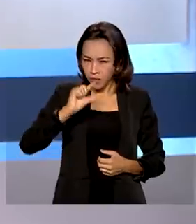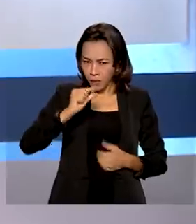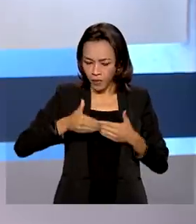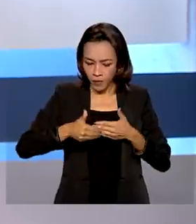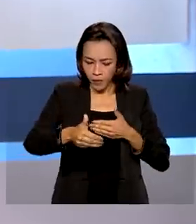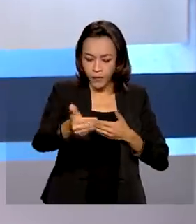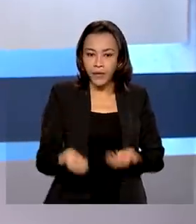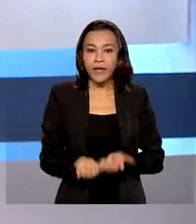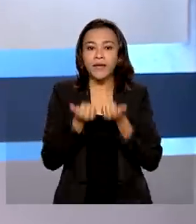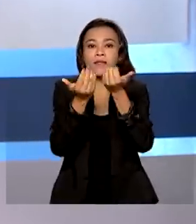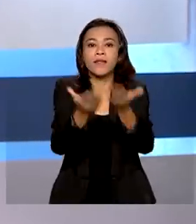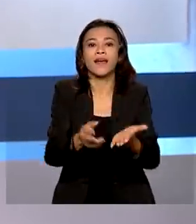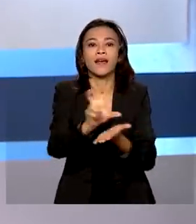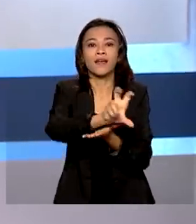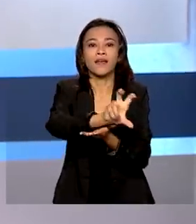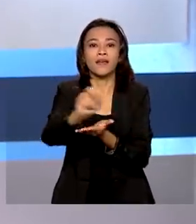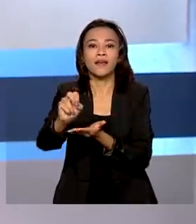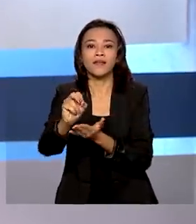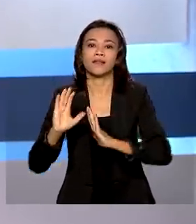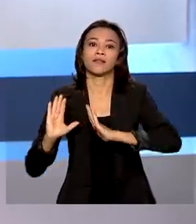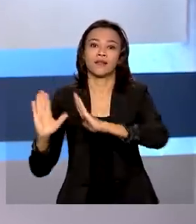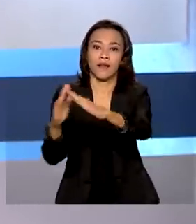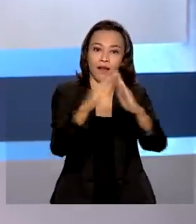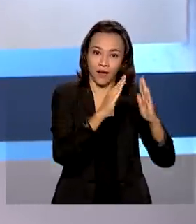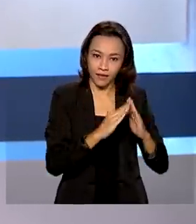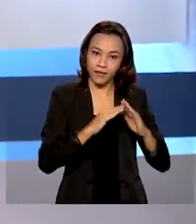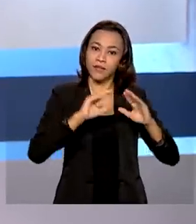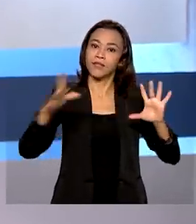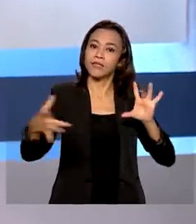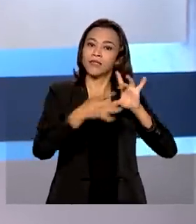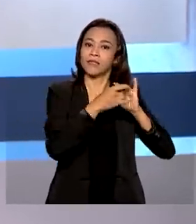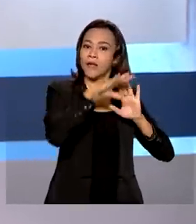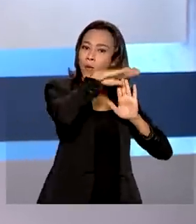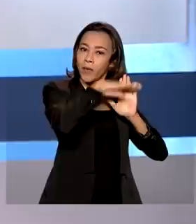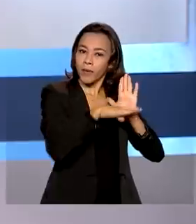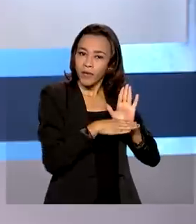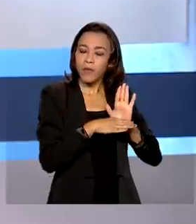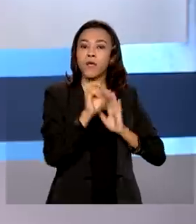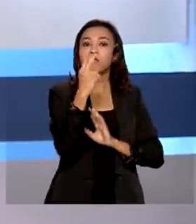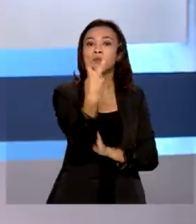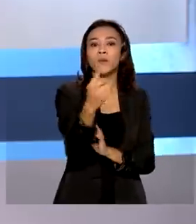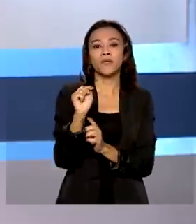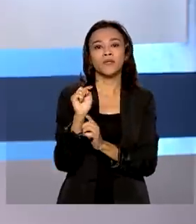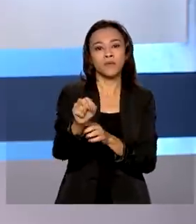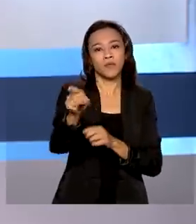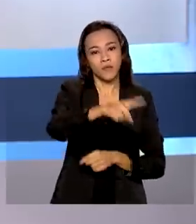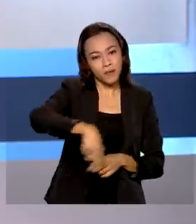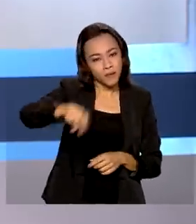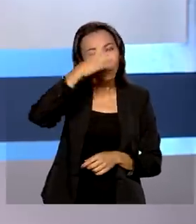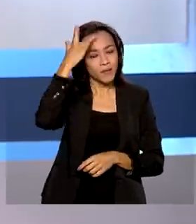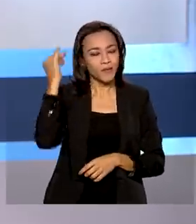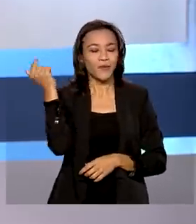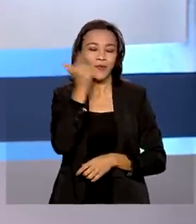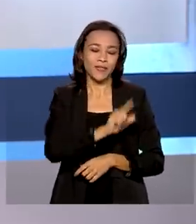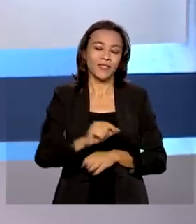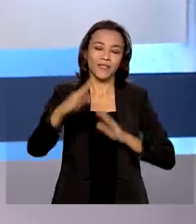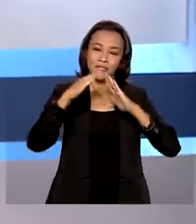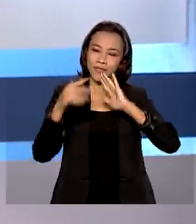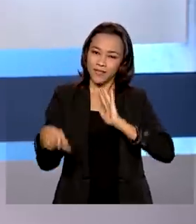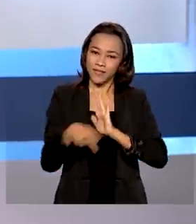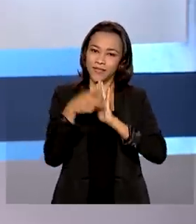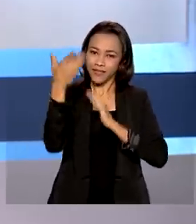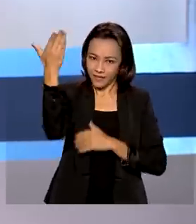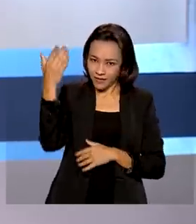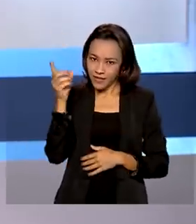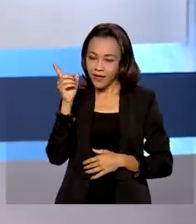Manaus, 500 residências pelo programa Casa Verde e Amarela. Duas mil pessoas vão ser beneficiadas. A repórter Gabriela Noronha